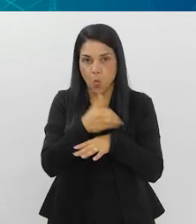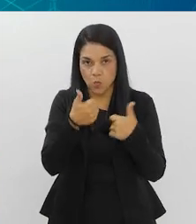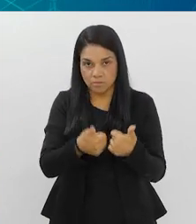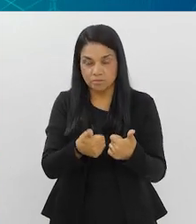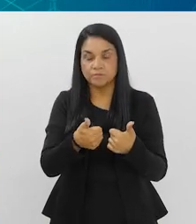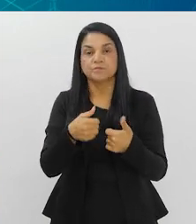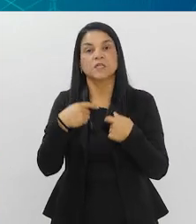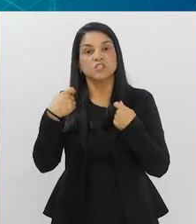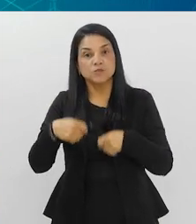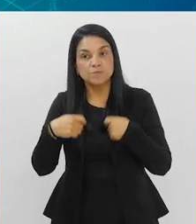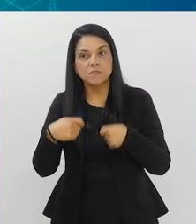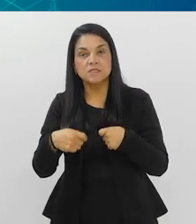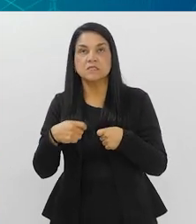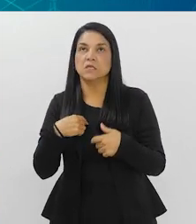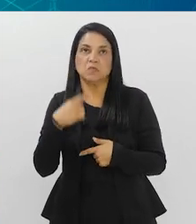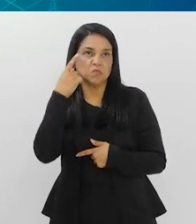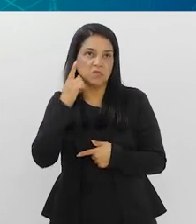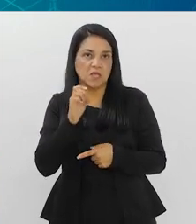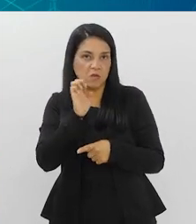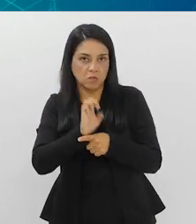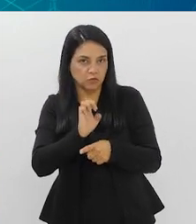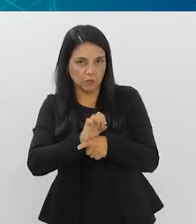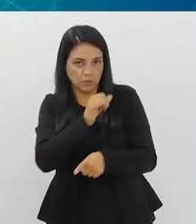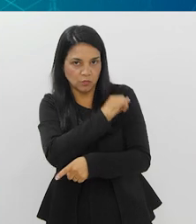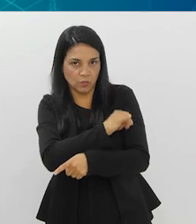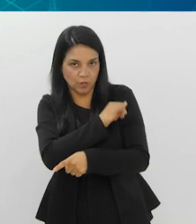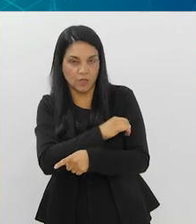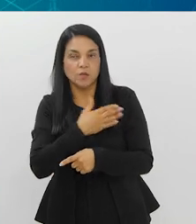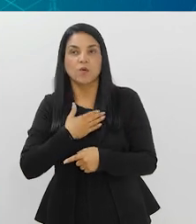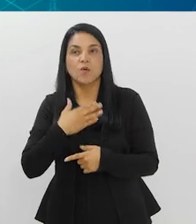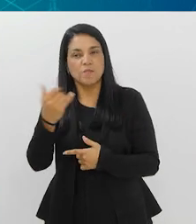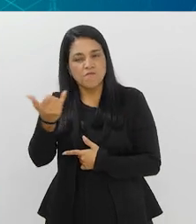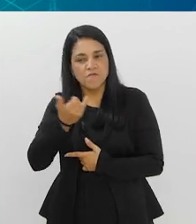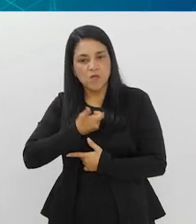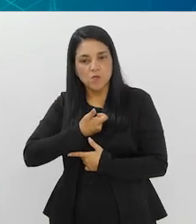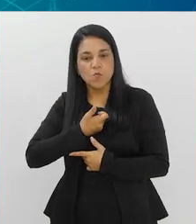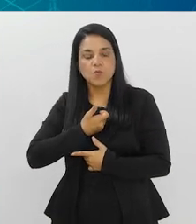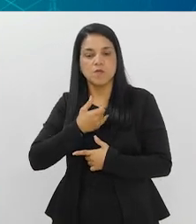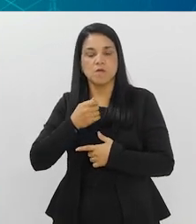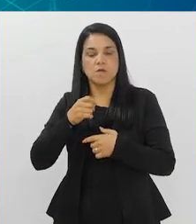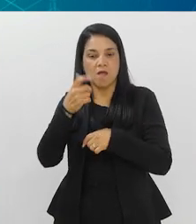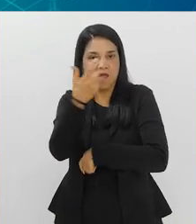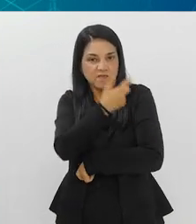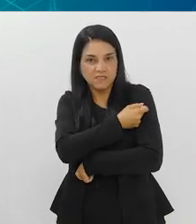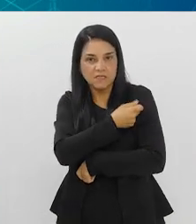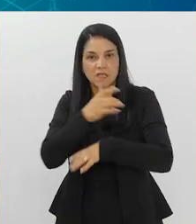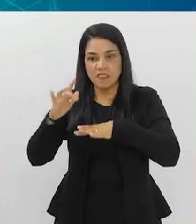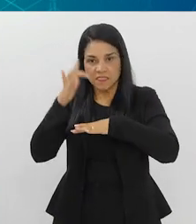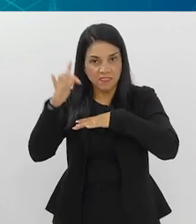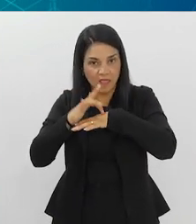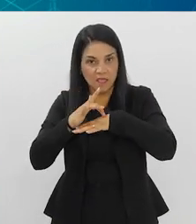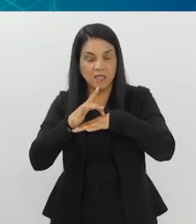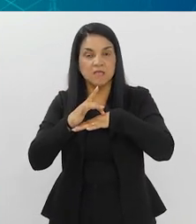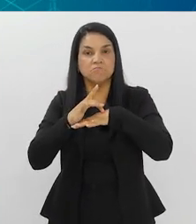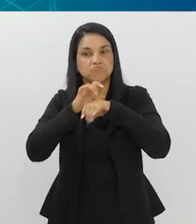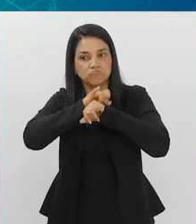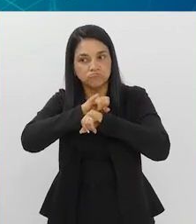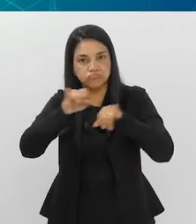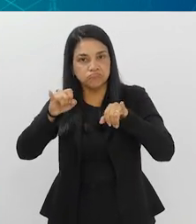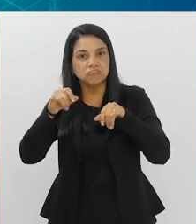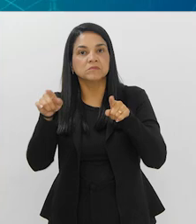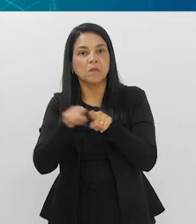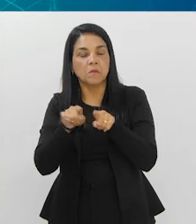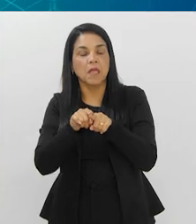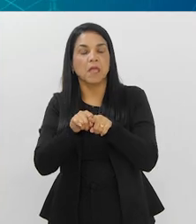tem feito aumentar as coberturas. Eu não sei como é que está no Rio, tenho certeza que está aumentando. Eu soube que a cobertura para Dengue foi excelente no município do Rio